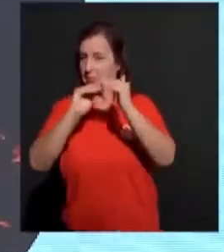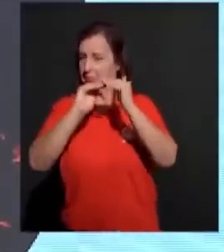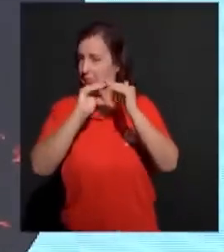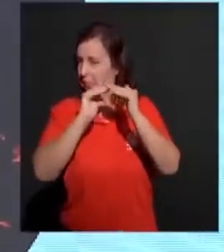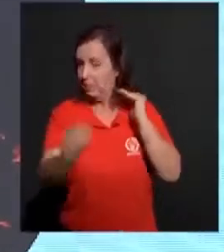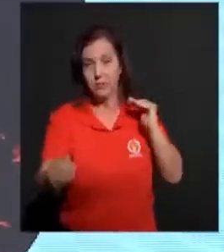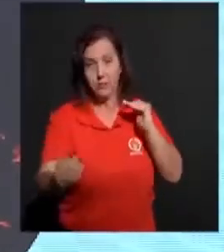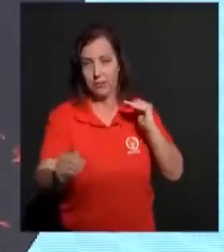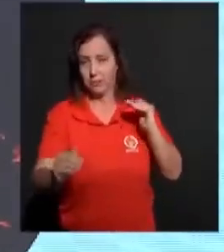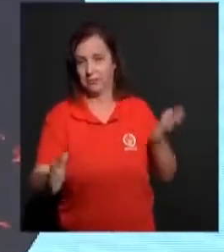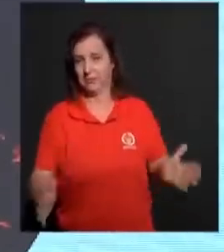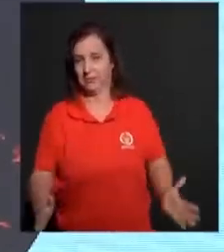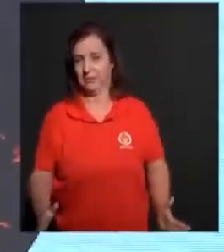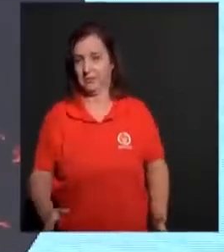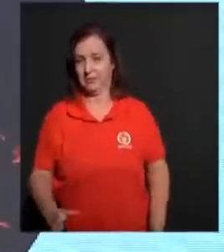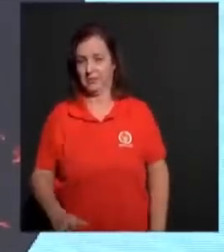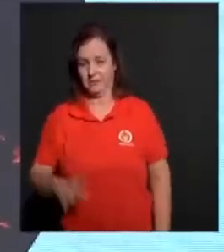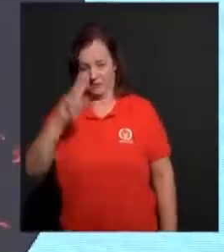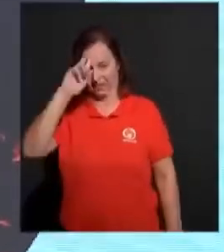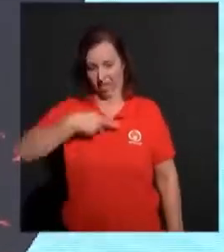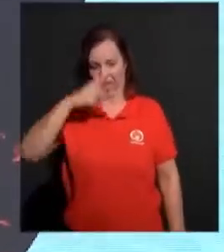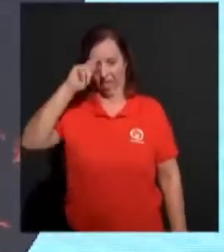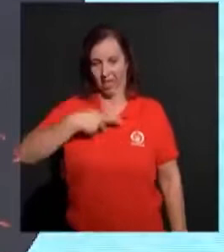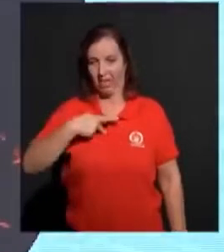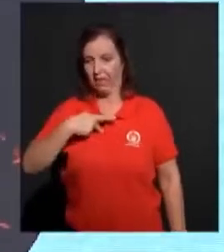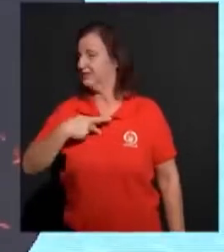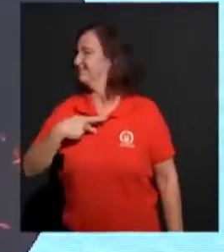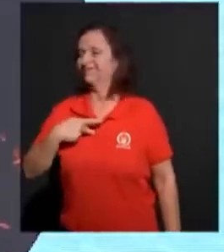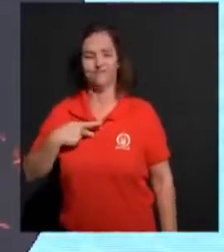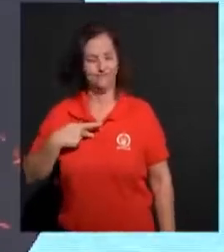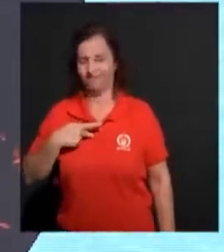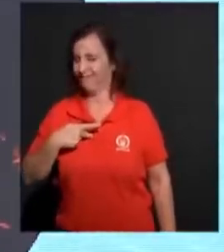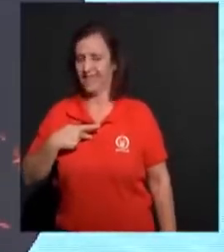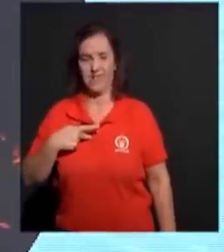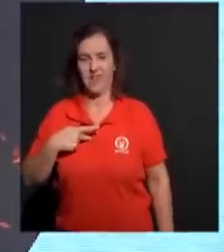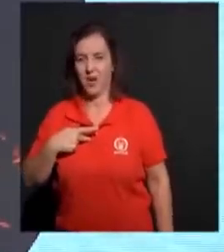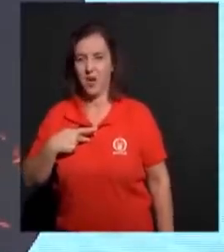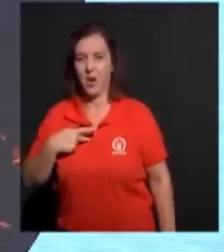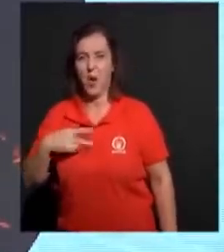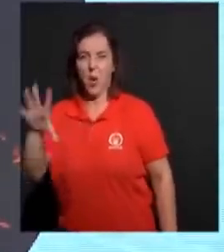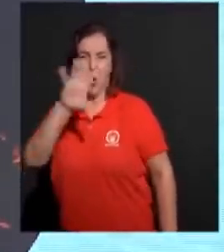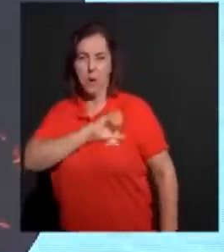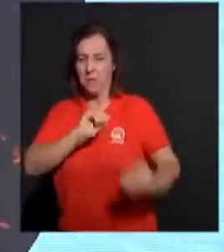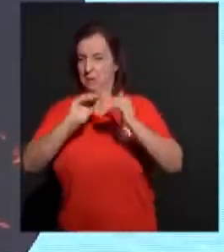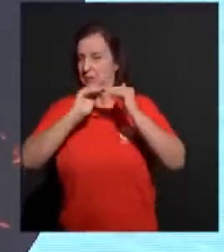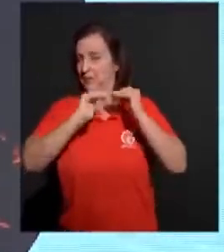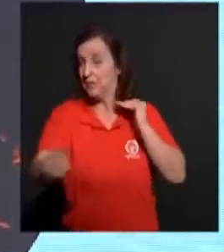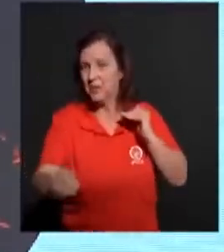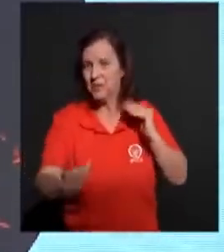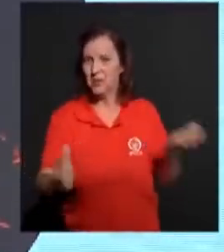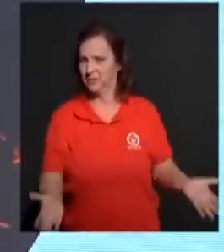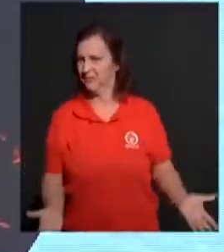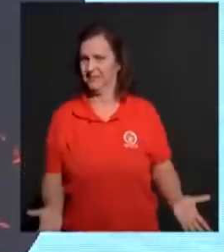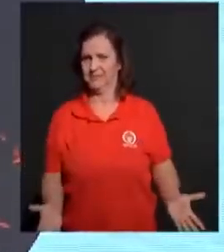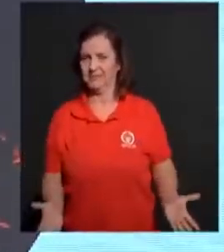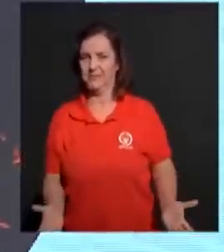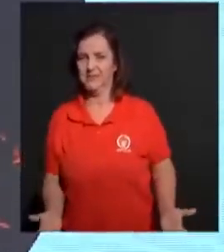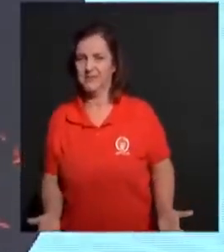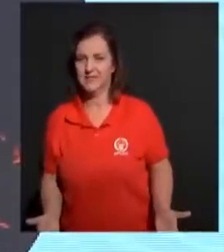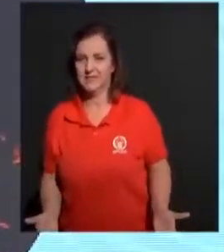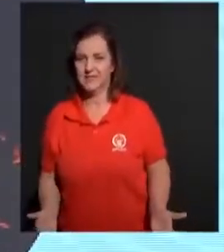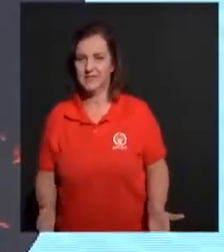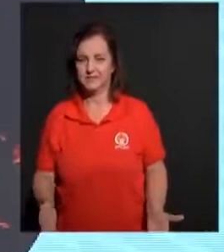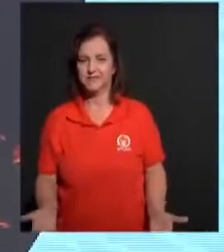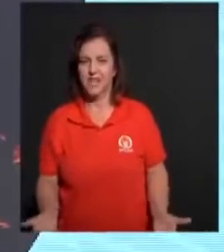O amor não busca os seus próprios interesses. Ele não é altruísta. Ele não se irrita. Ele é amável. Quando ele é pressionado,